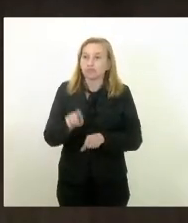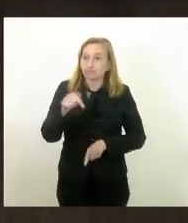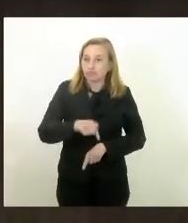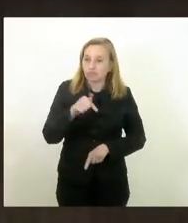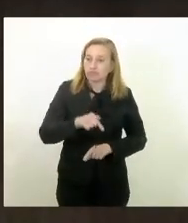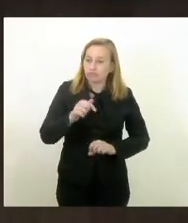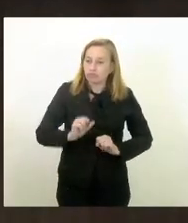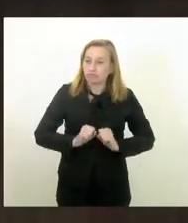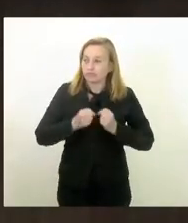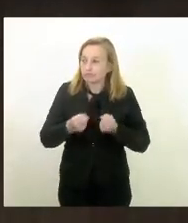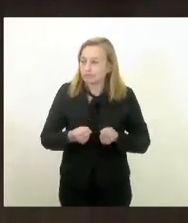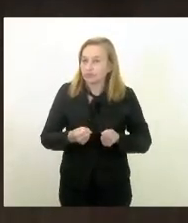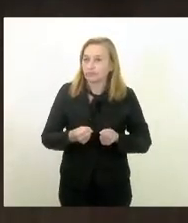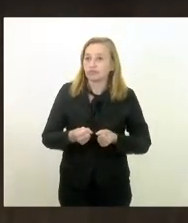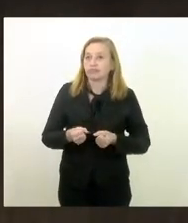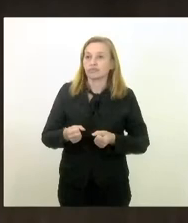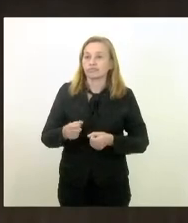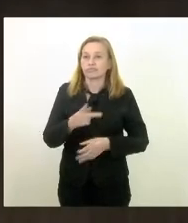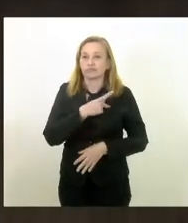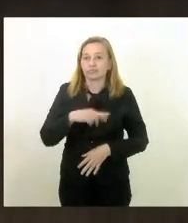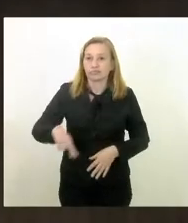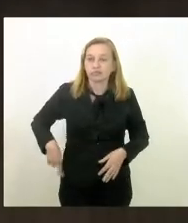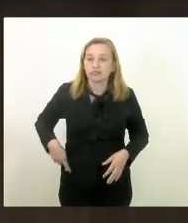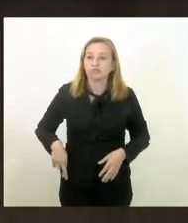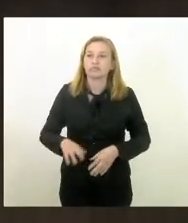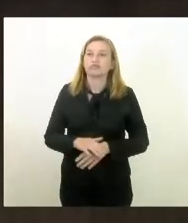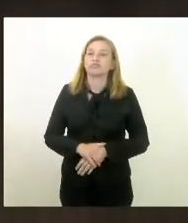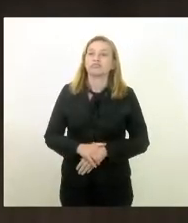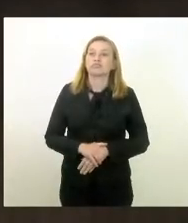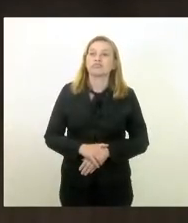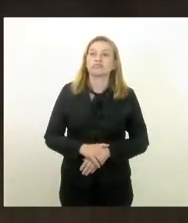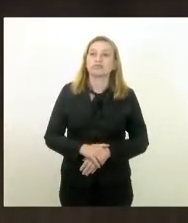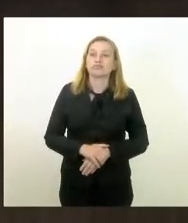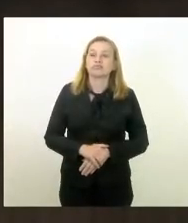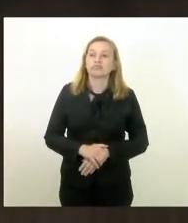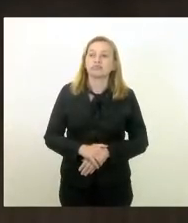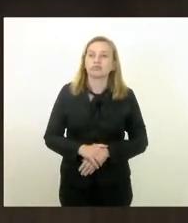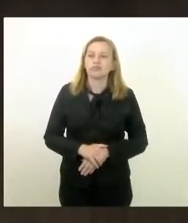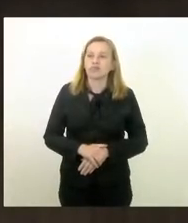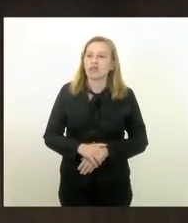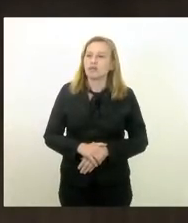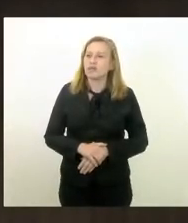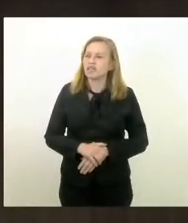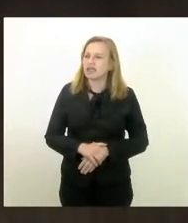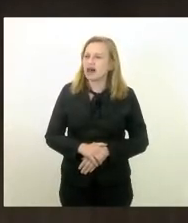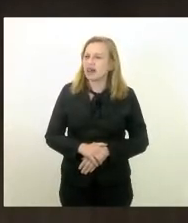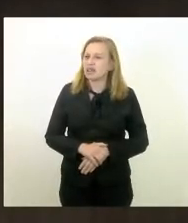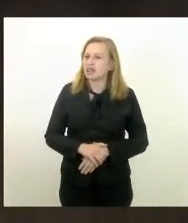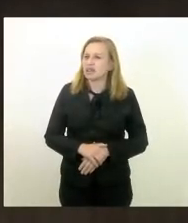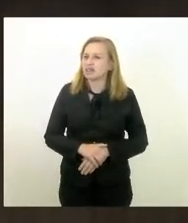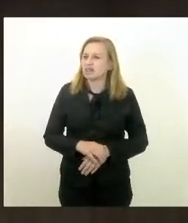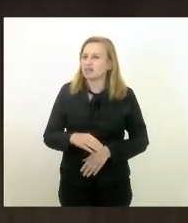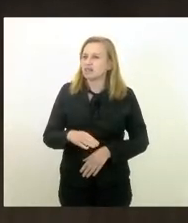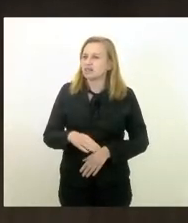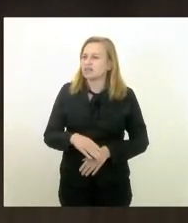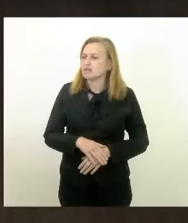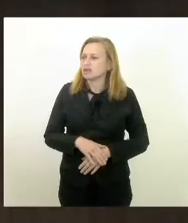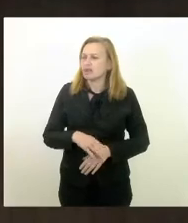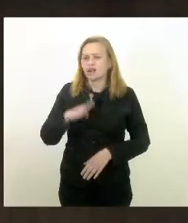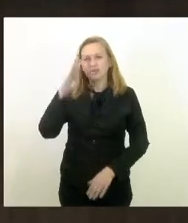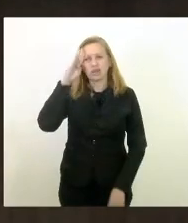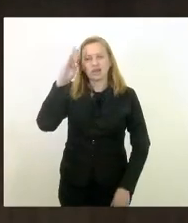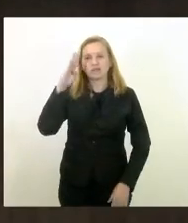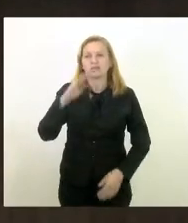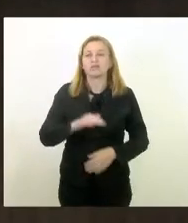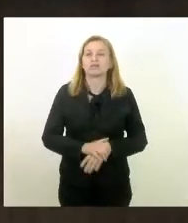repúdio a toda uma lógica autoritária militarizante e ameaçadora que a gente